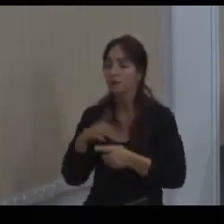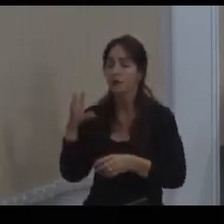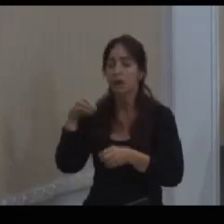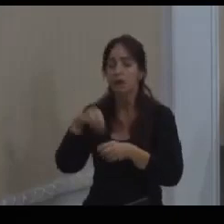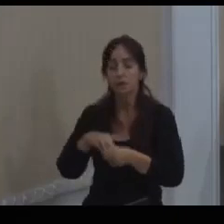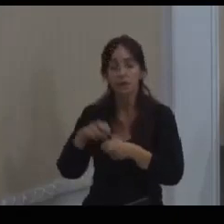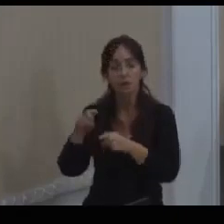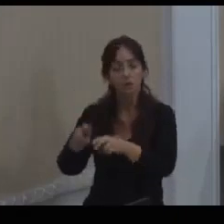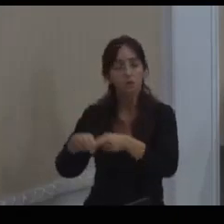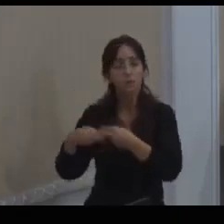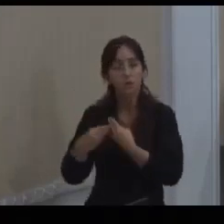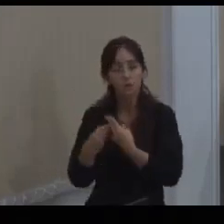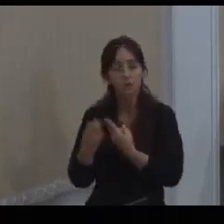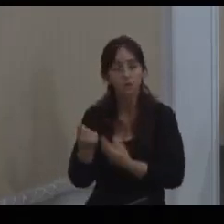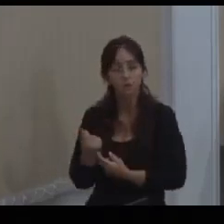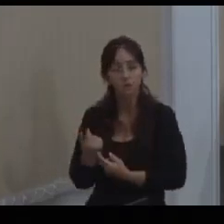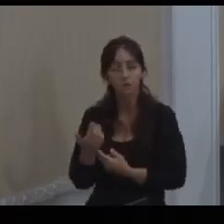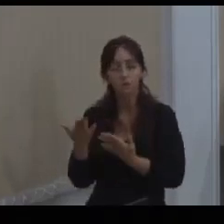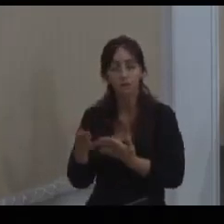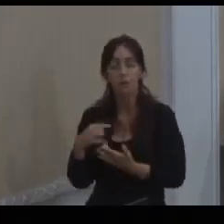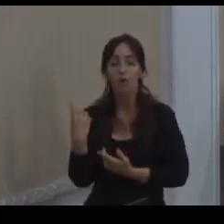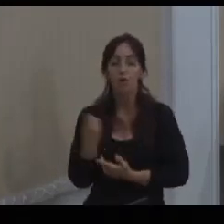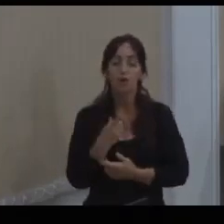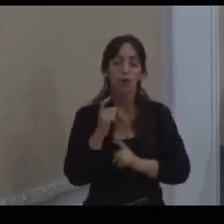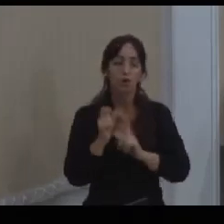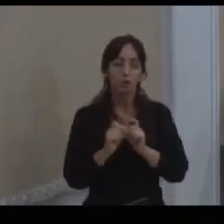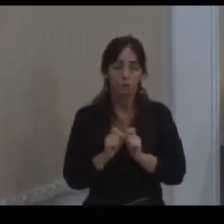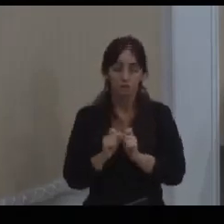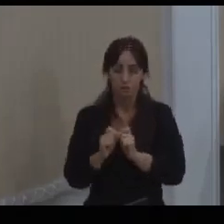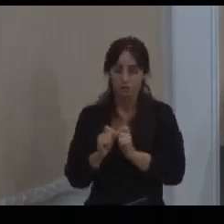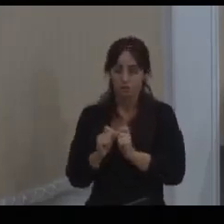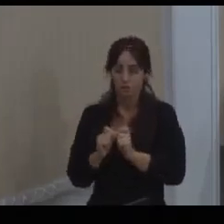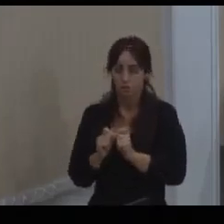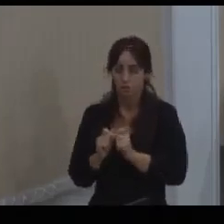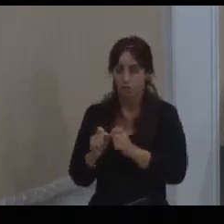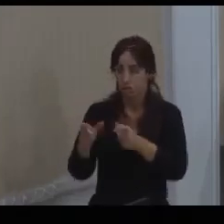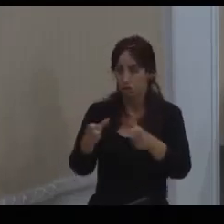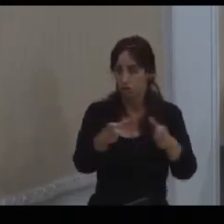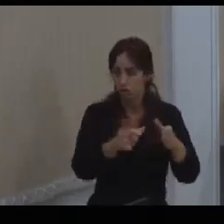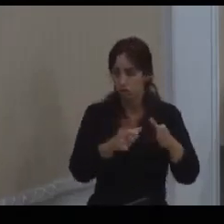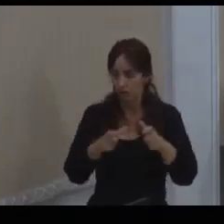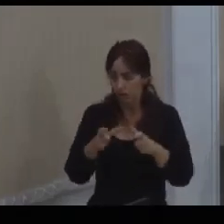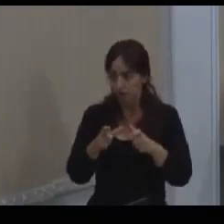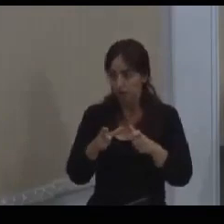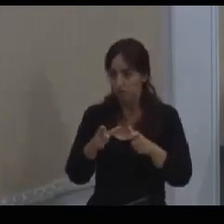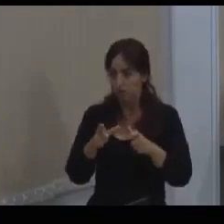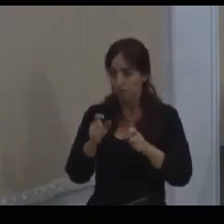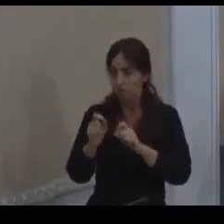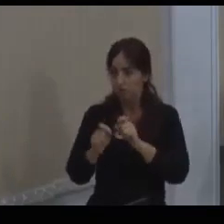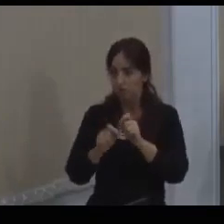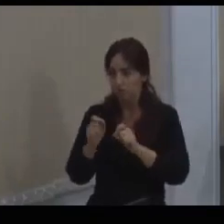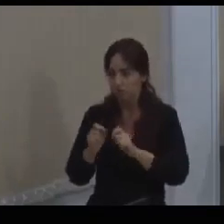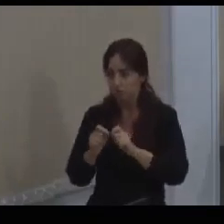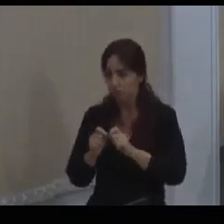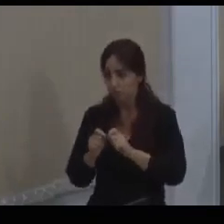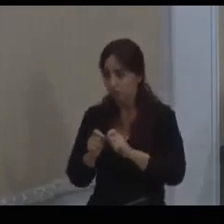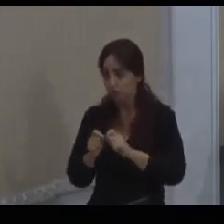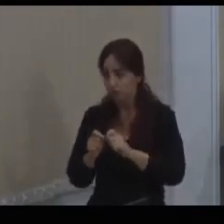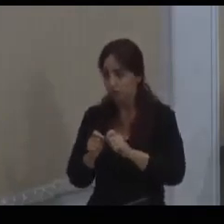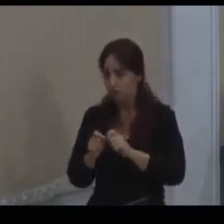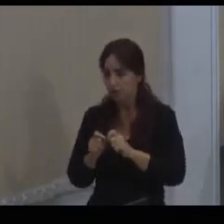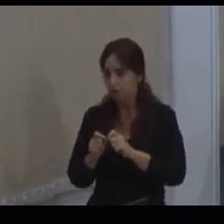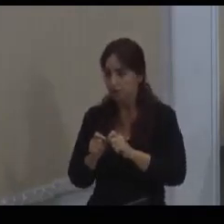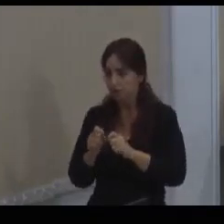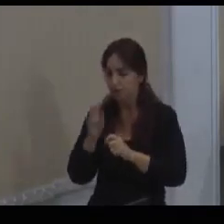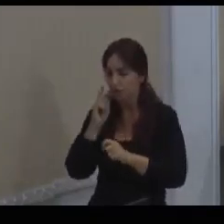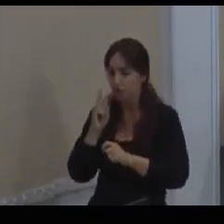empréstimos prosseguidos. Então, nós, oito terrenos que foram elogiados pela Caixa Econômica Federal como ótimos